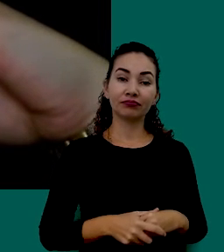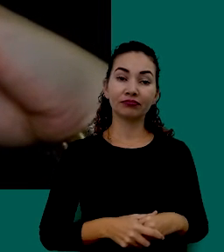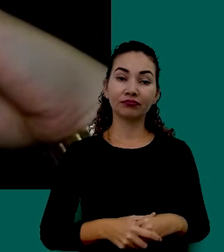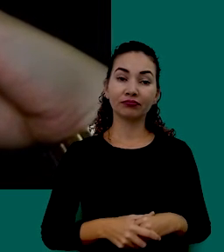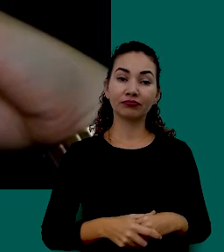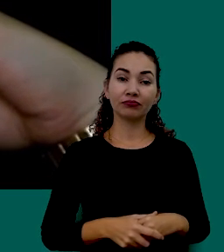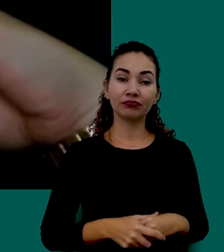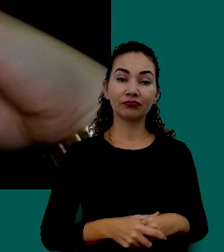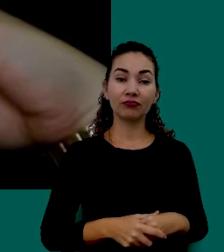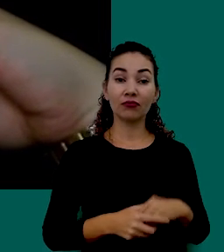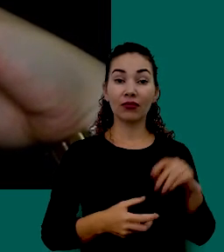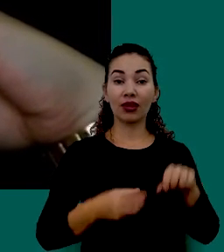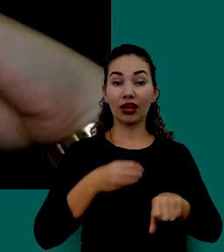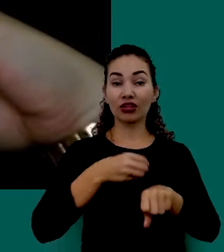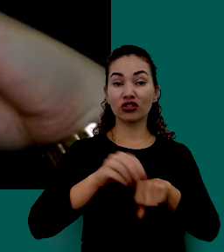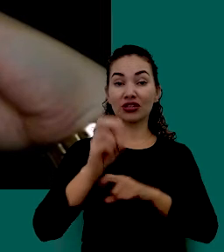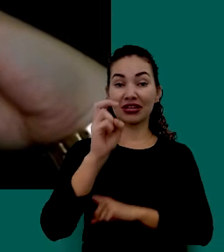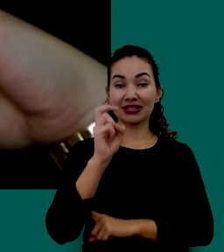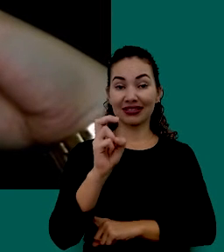Número 5